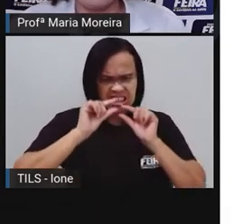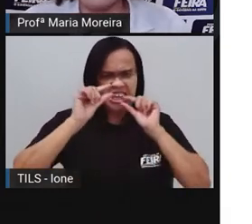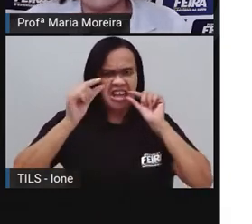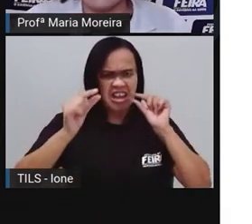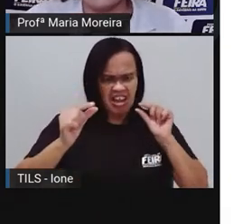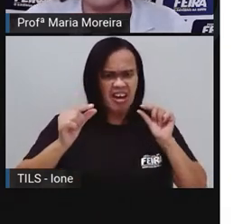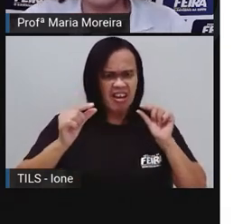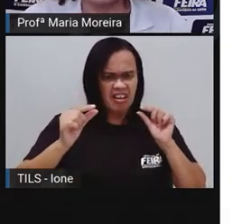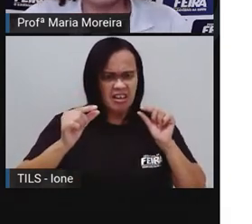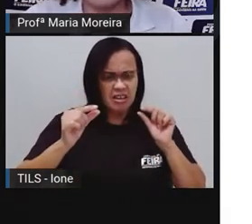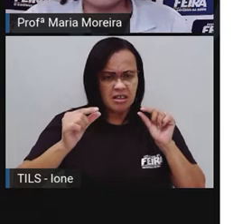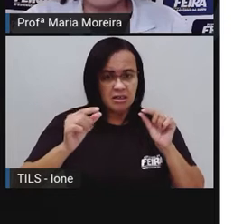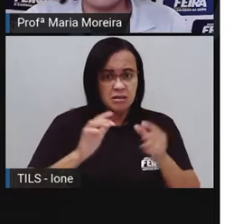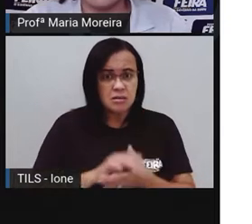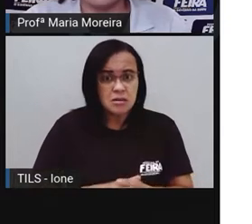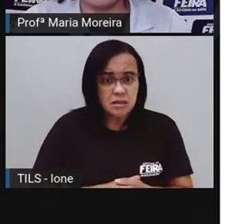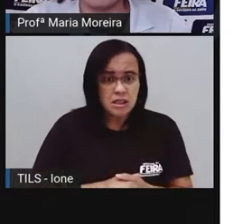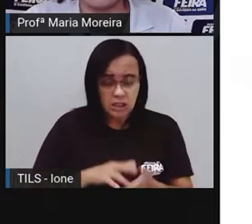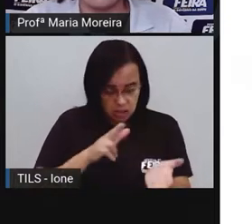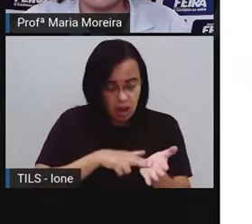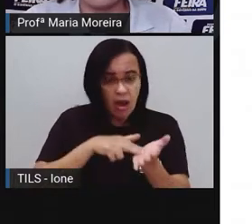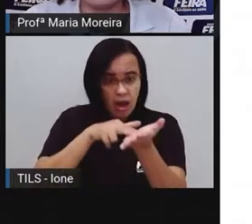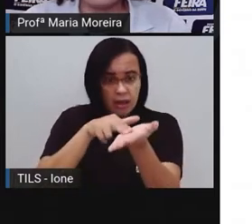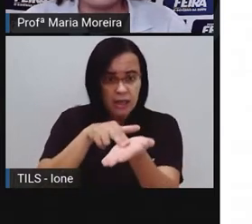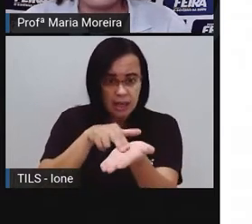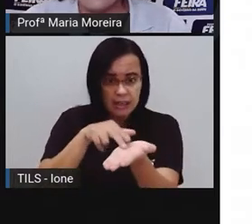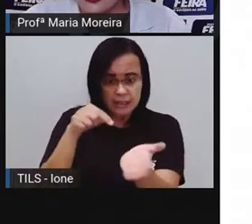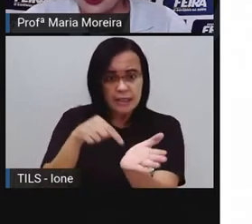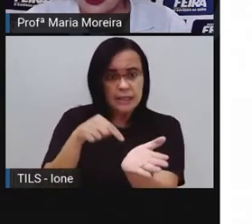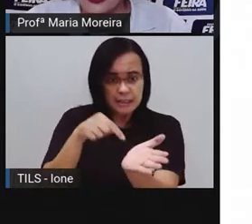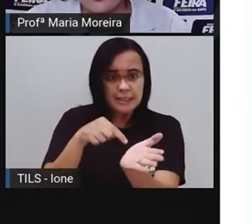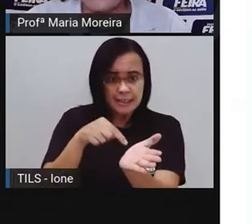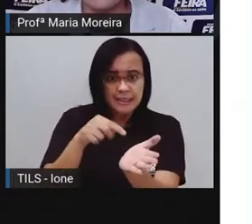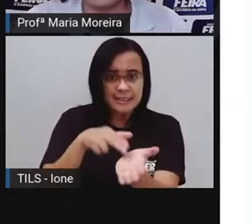Hum, aham, trouxe uma carta para...